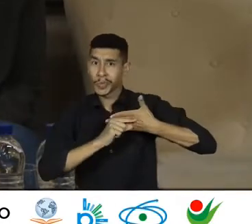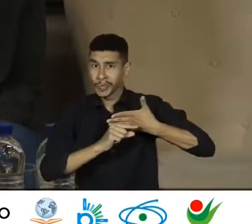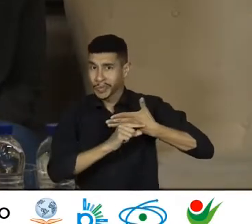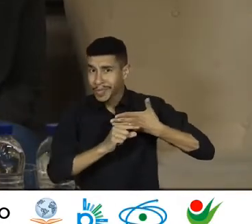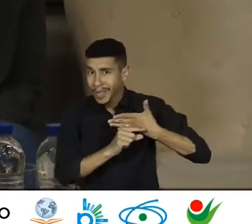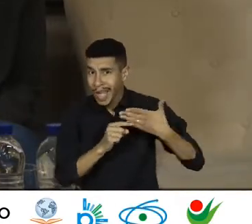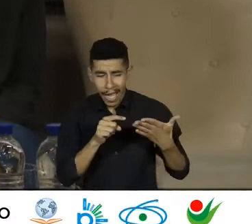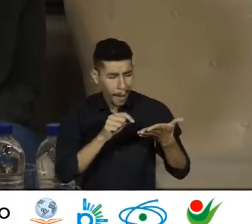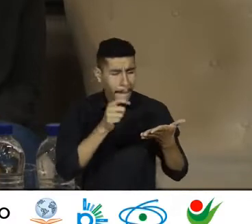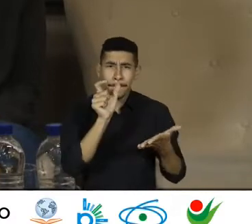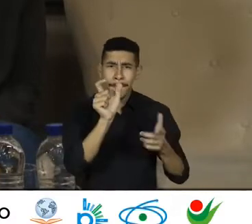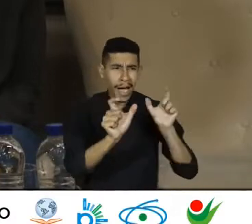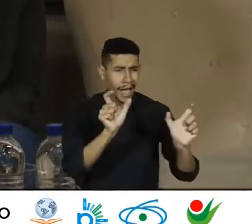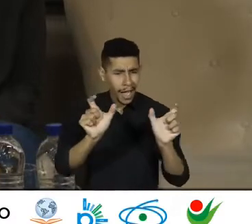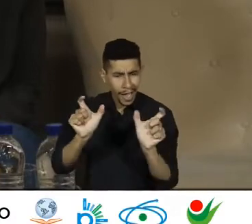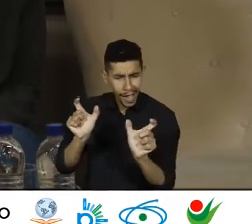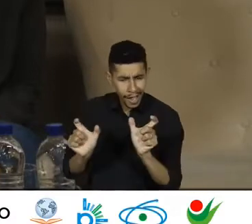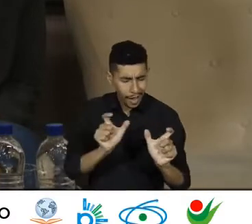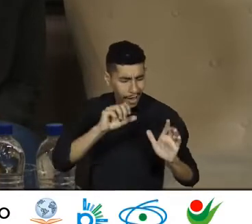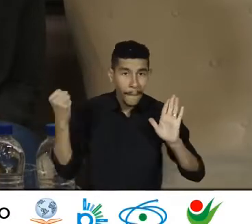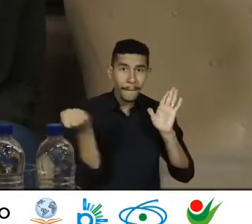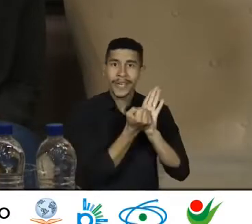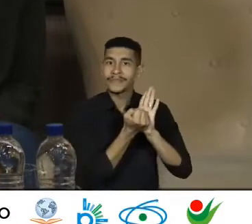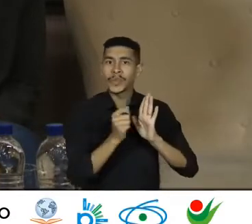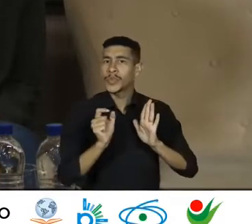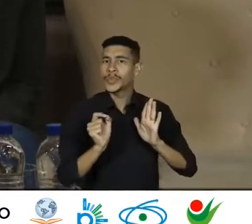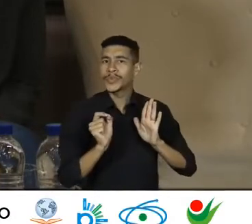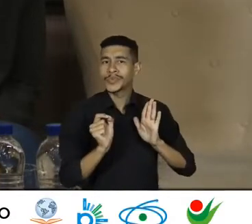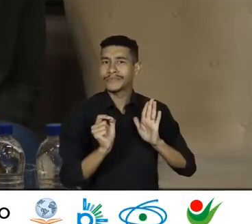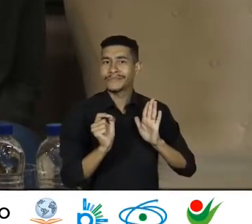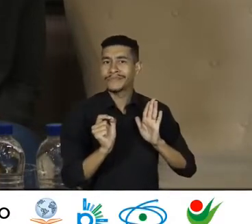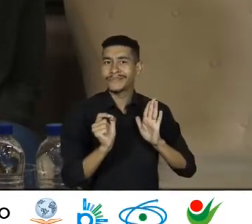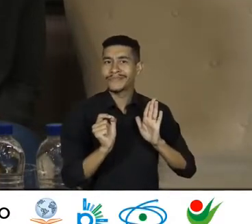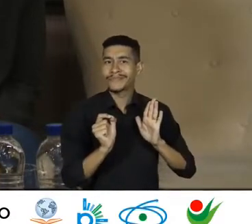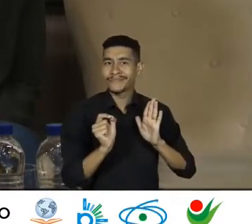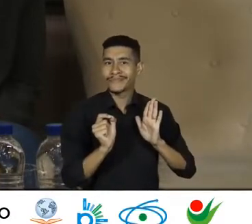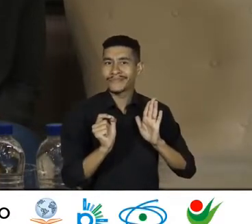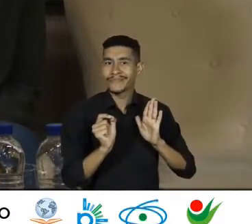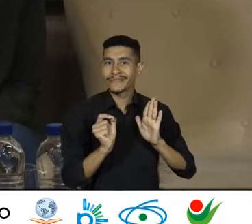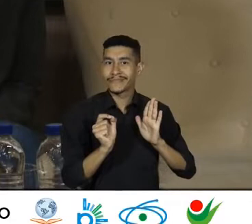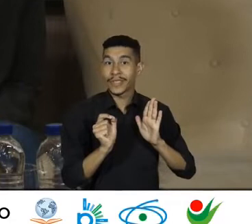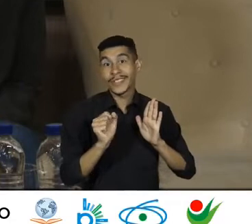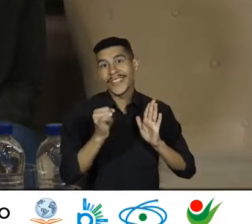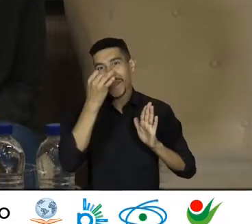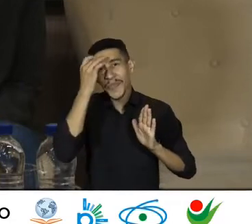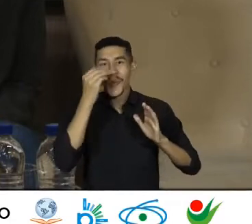Cada palavra é um sinal Na boca de um motor